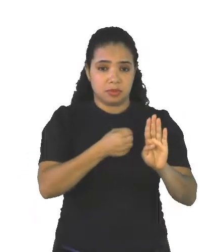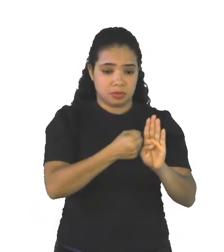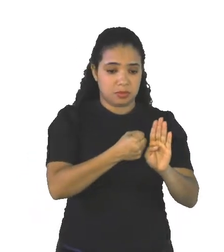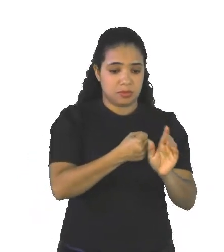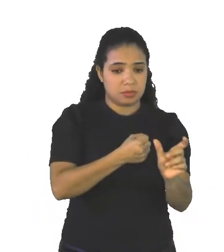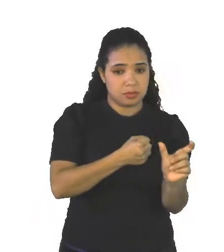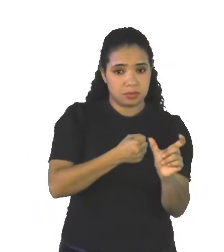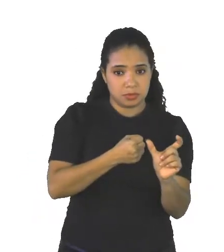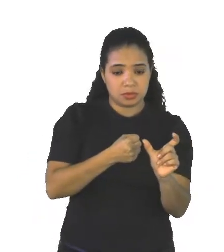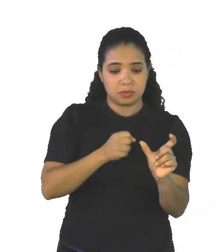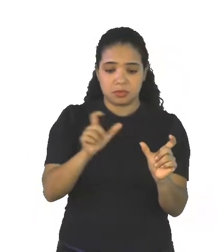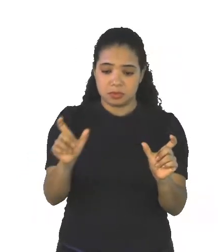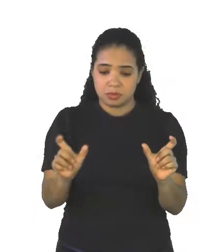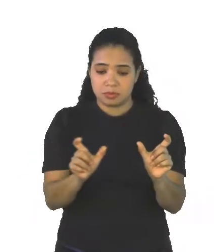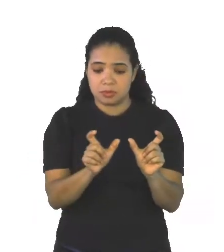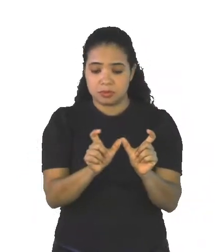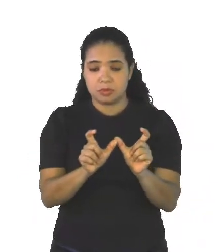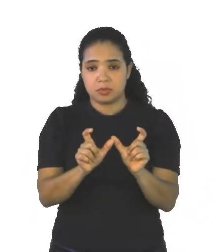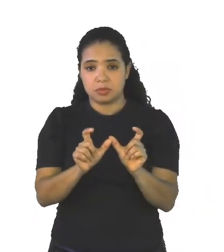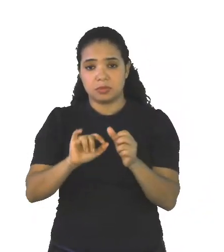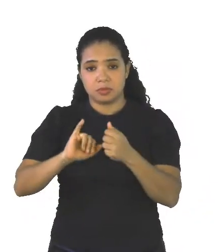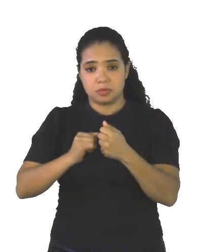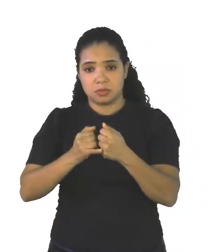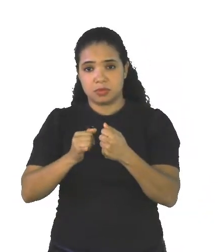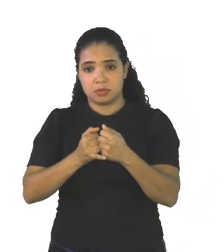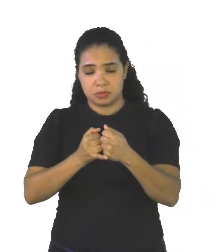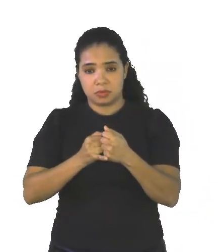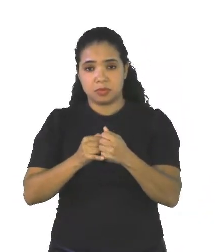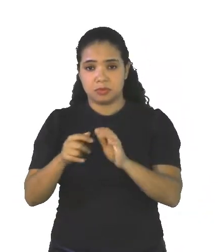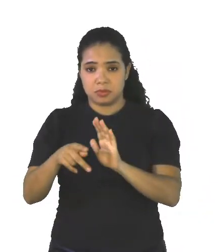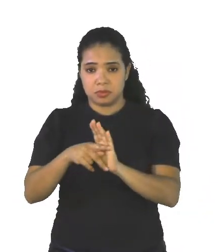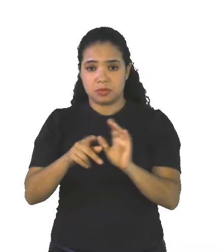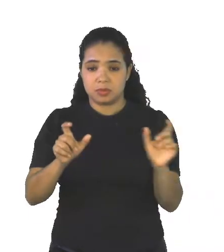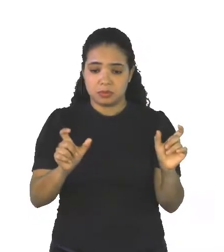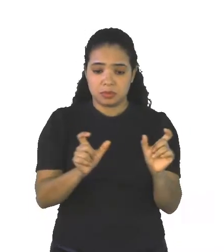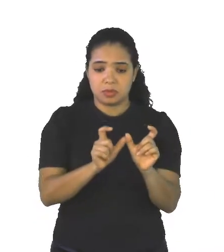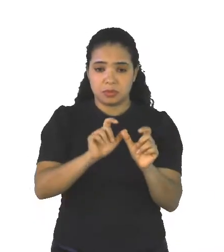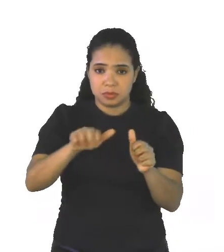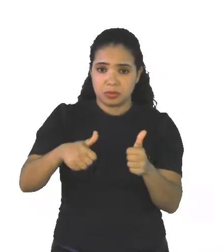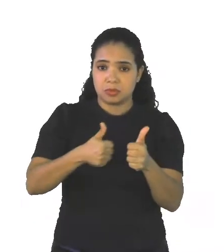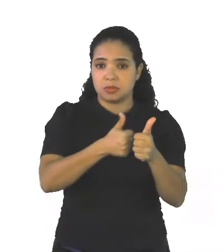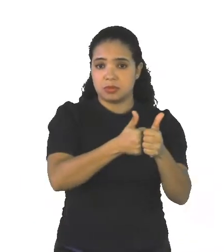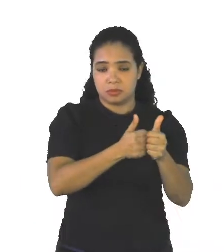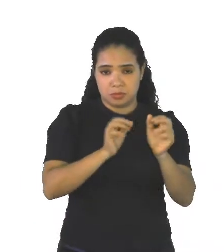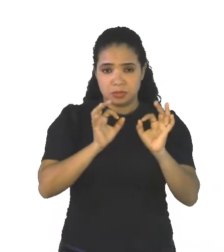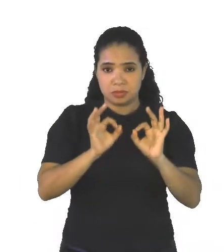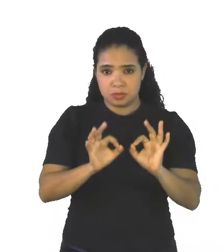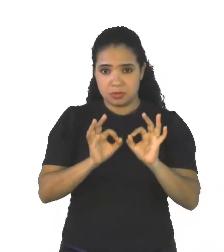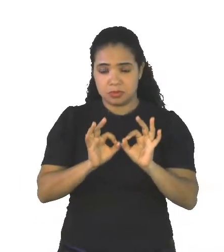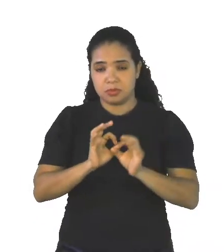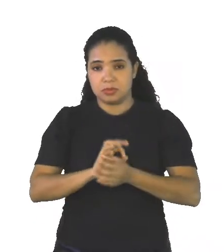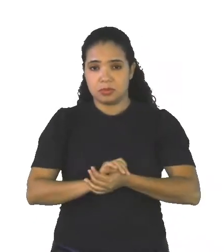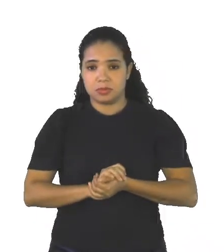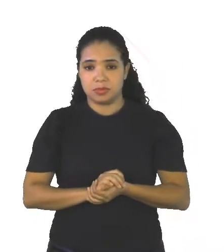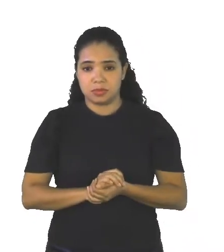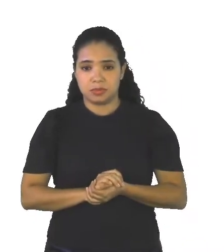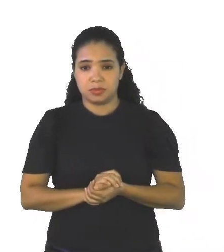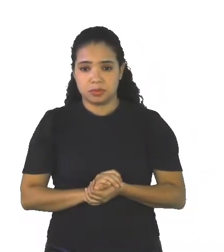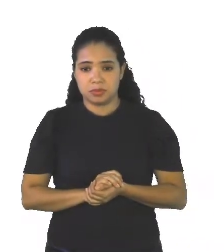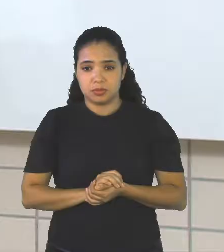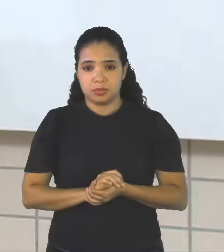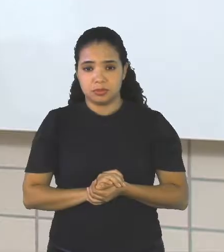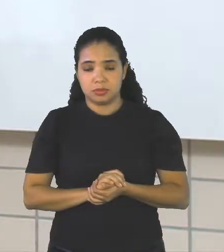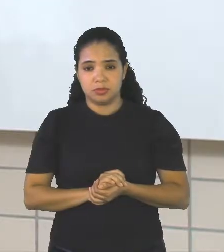Trase nominal que aponta para a posse, certo? Então,